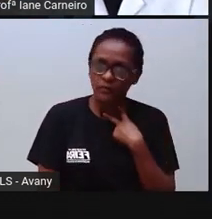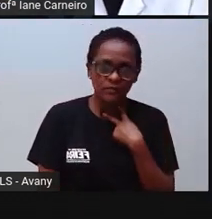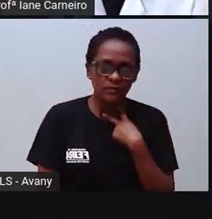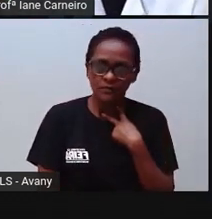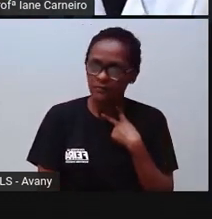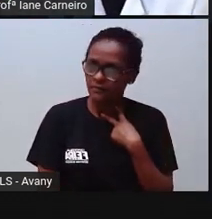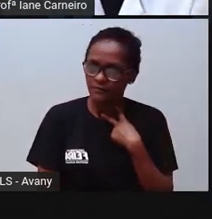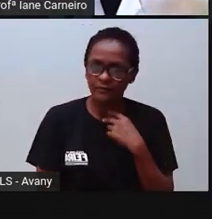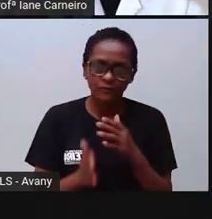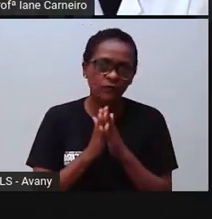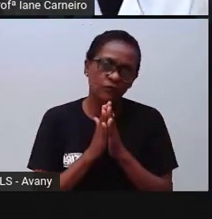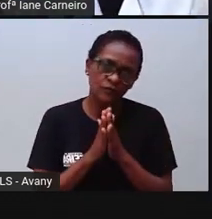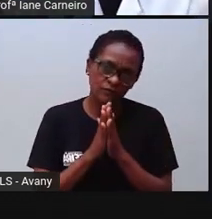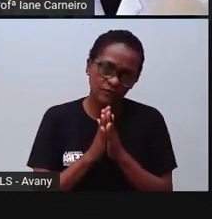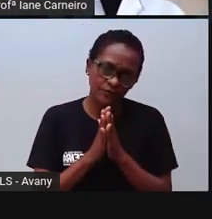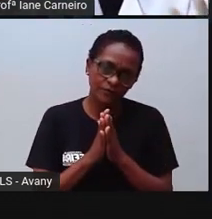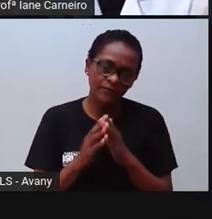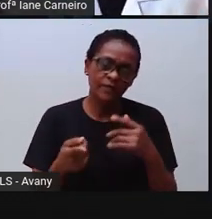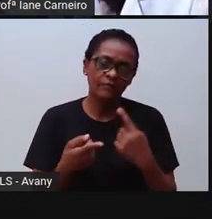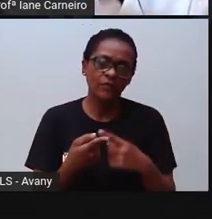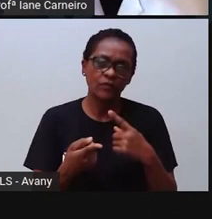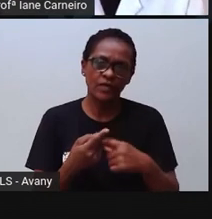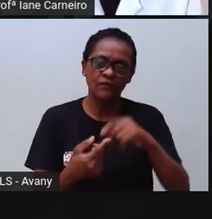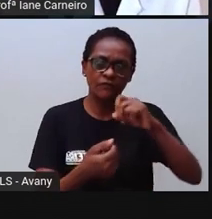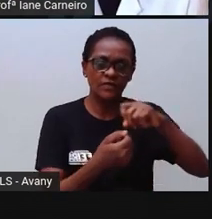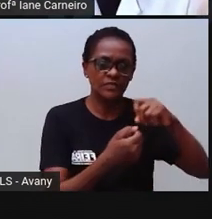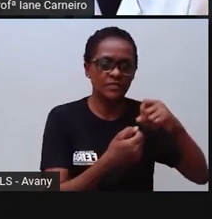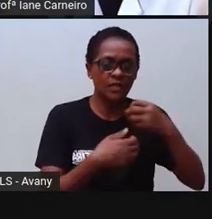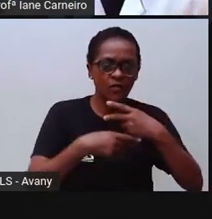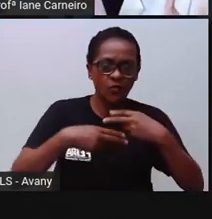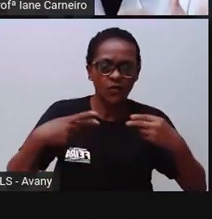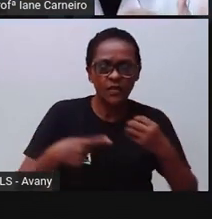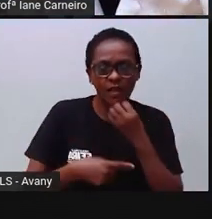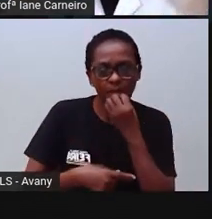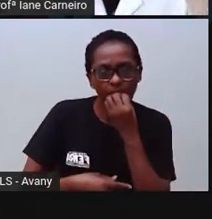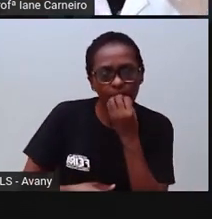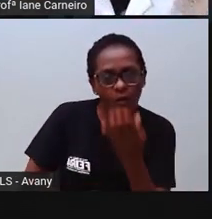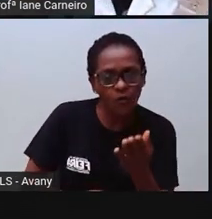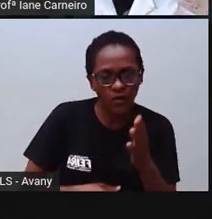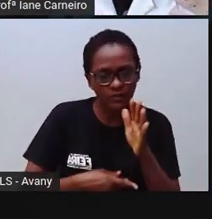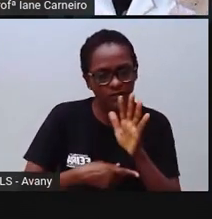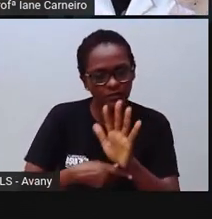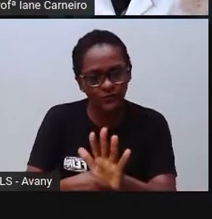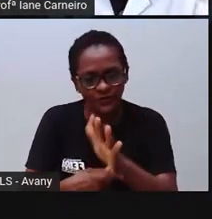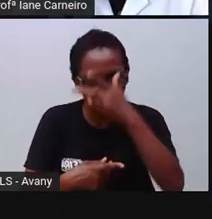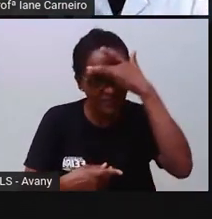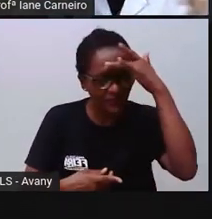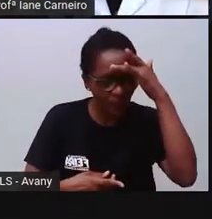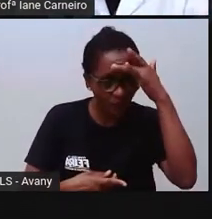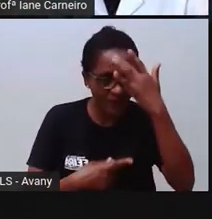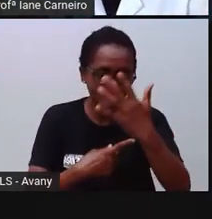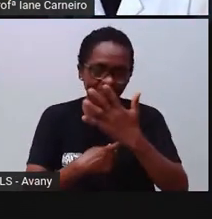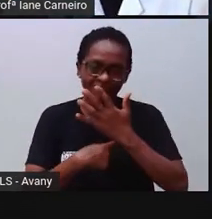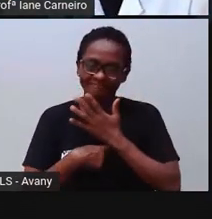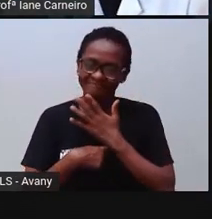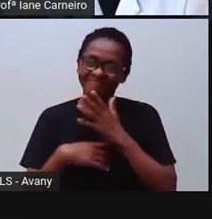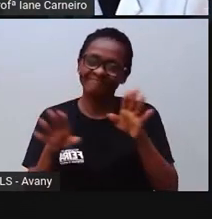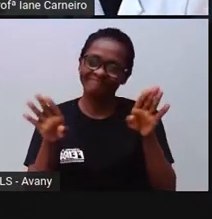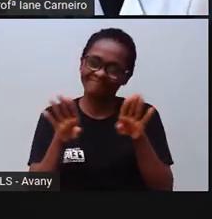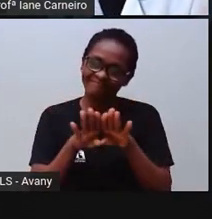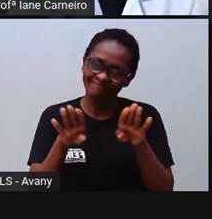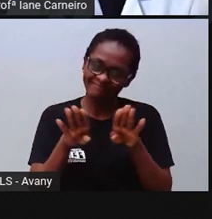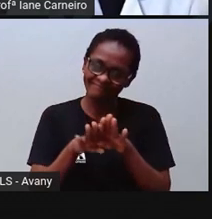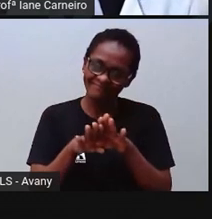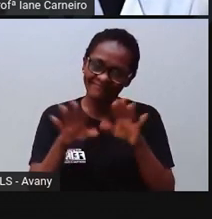né? Nossa inteligência para fazer, produzir coisas boas, né? Que deixem tanto a gente felizes, quanto as outras pessoas